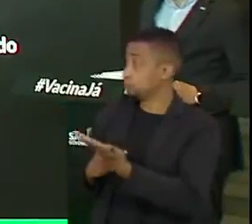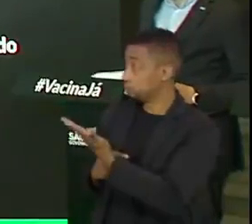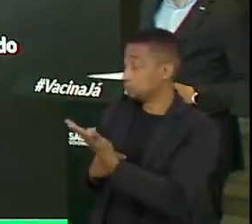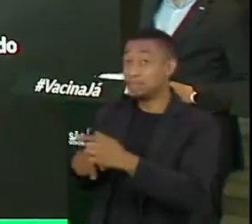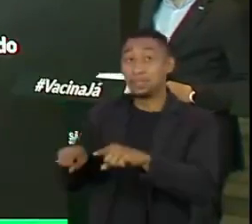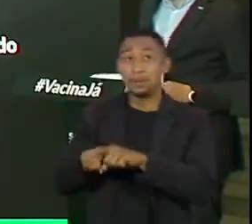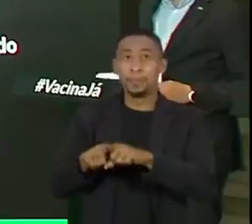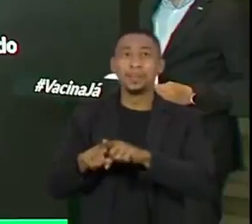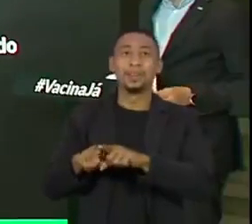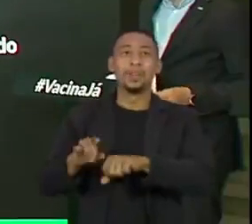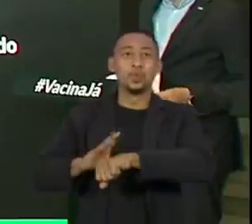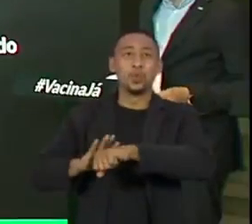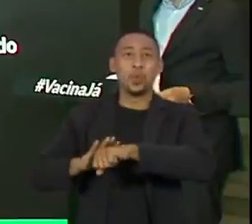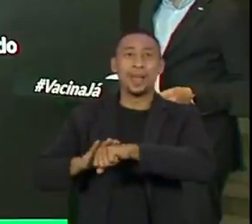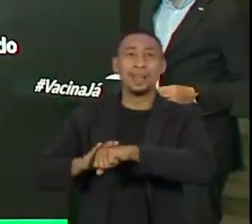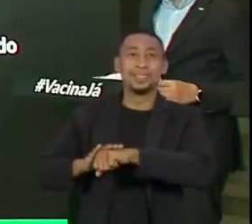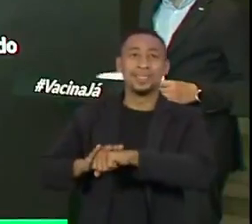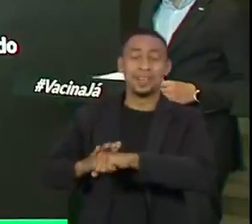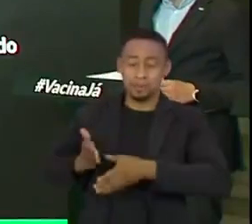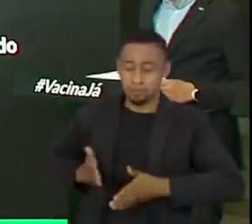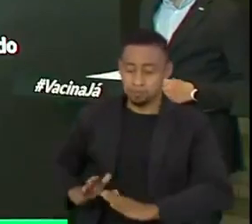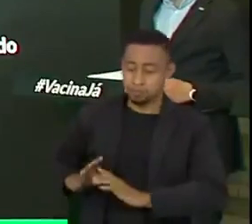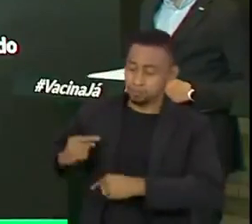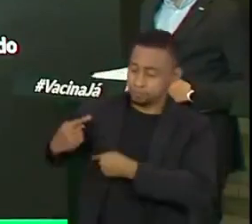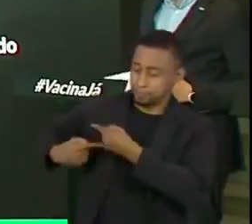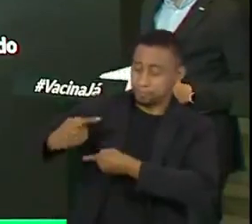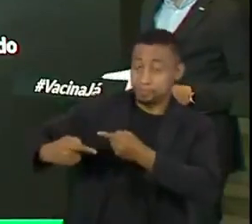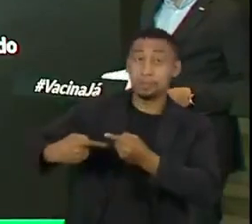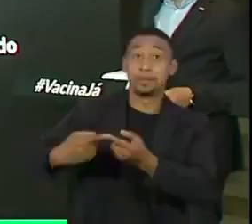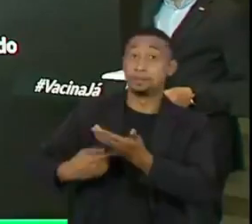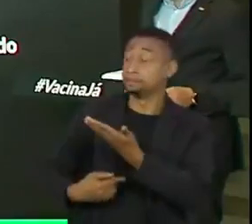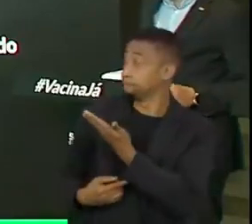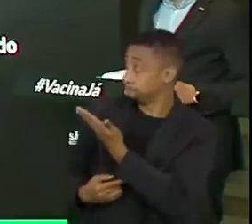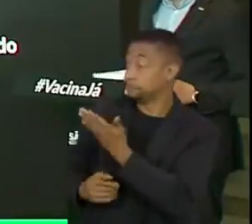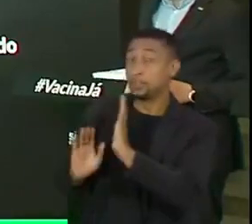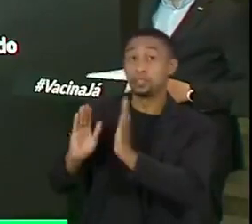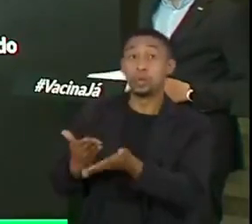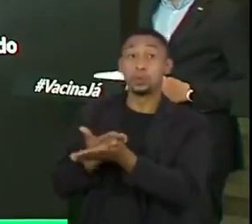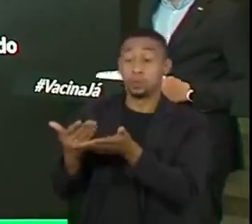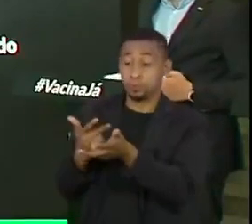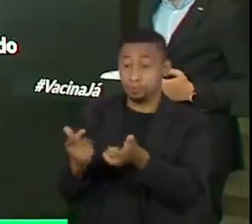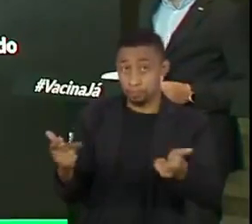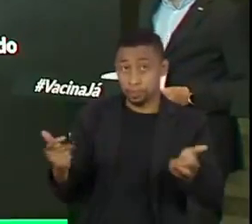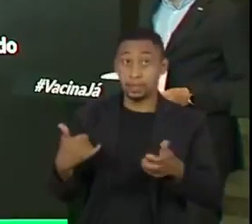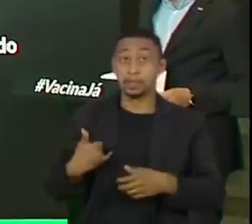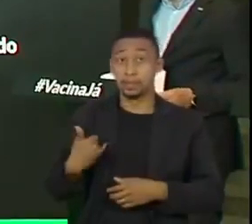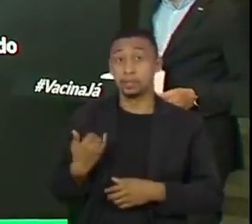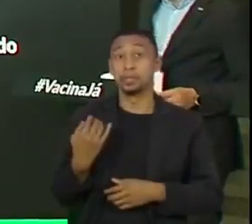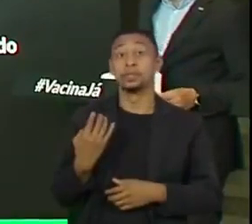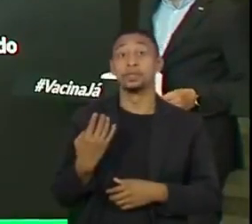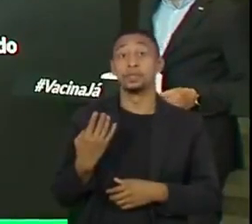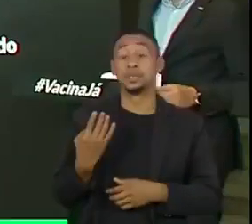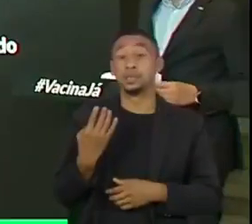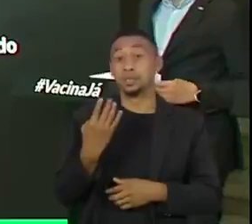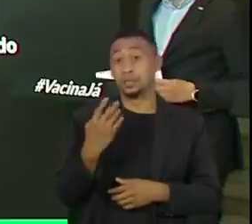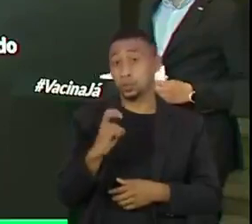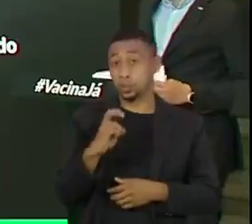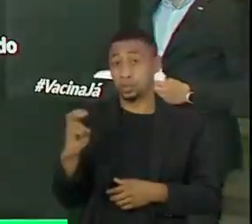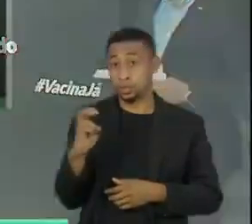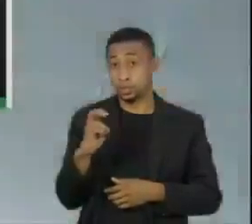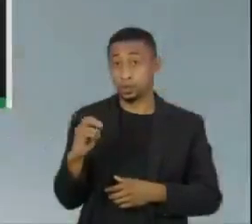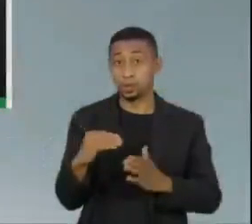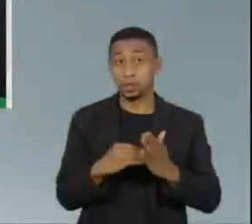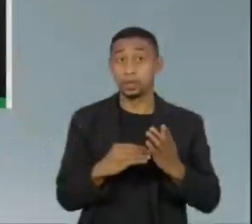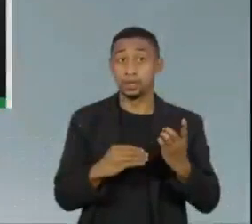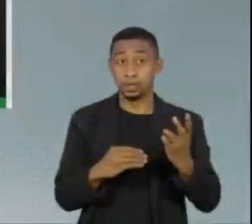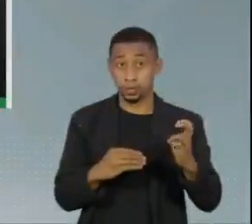crônicas também, quais são as doenças crônicas que já estão sendo vacinados de 55 a 59